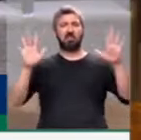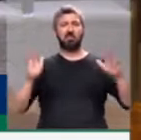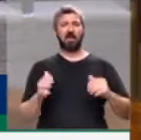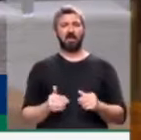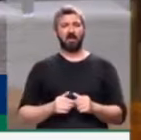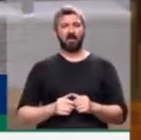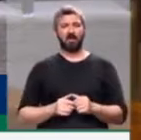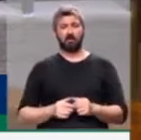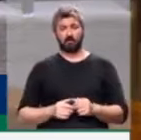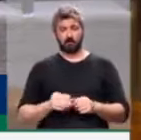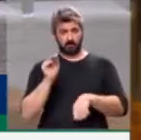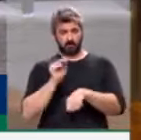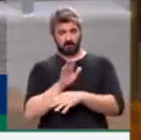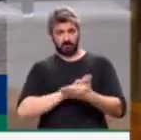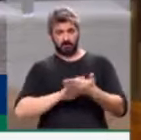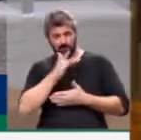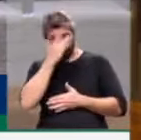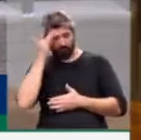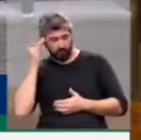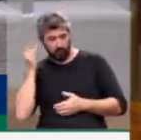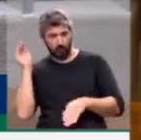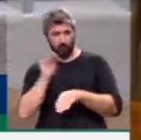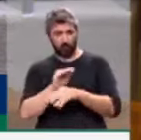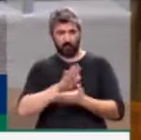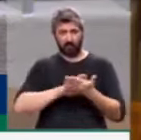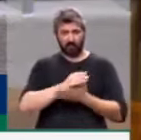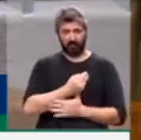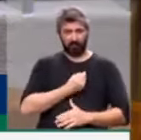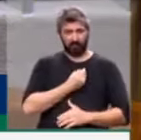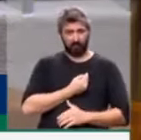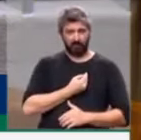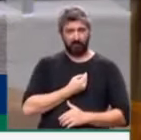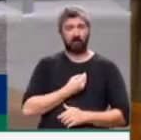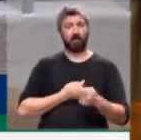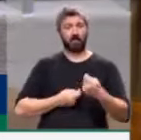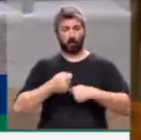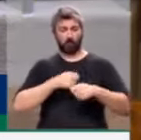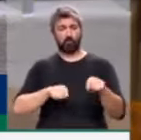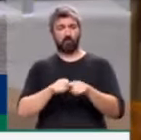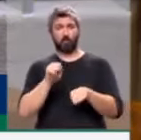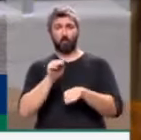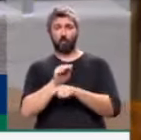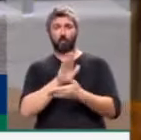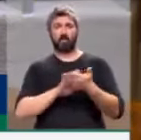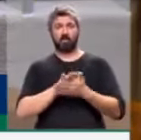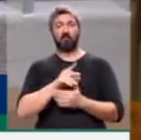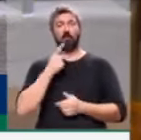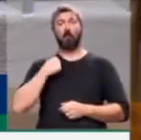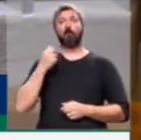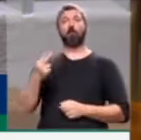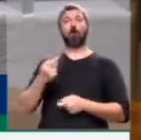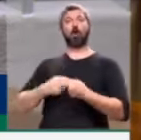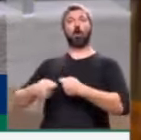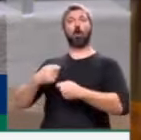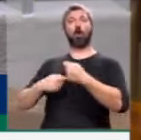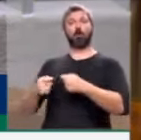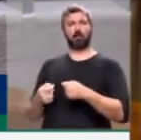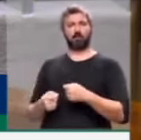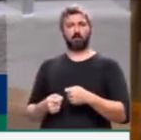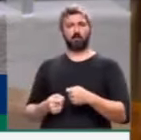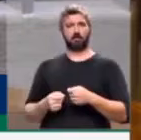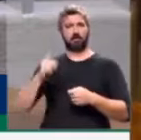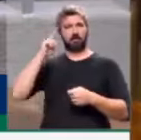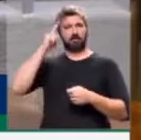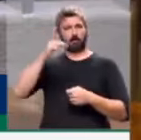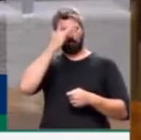Não cuidou das pessoas, não cuidou da vida das pessoas e não cuidou da economia, que ele disse que cuidaria, quando mandou as pessoas